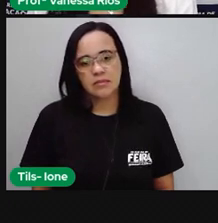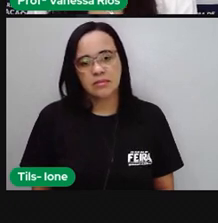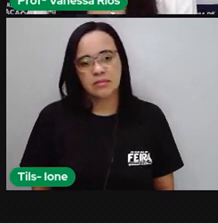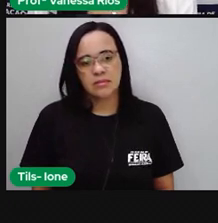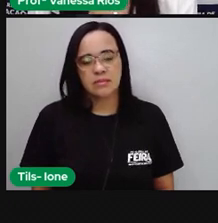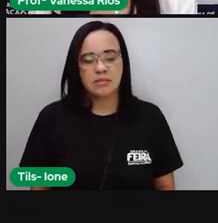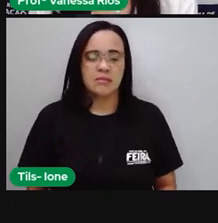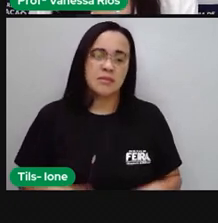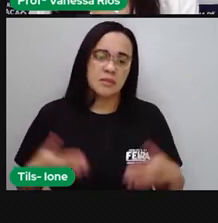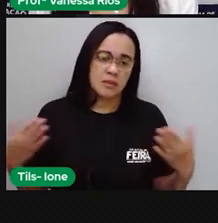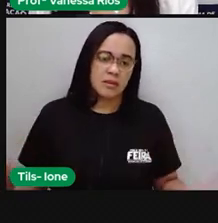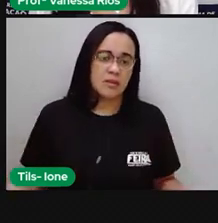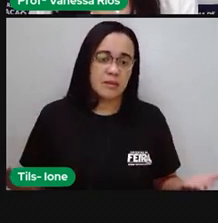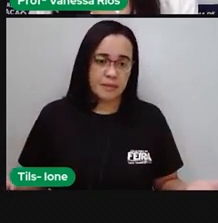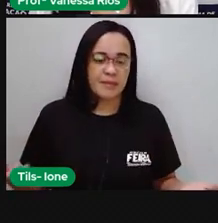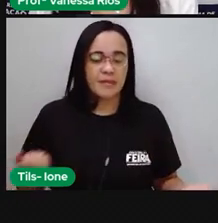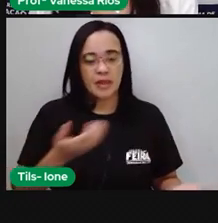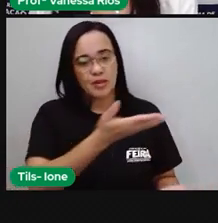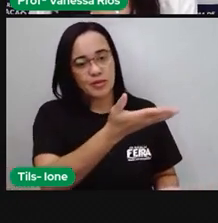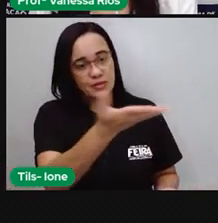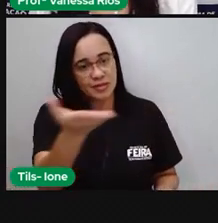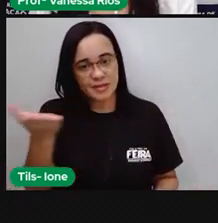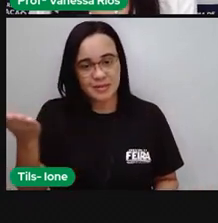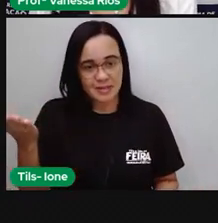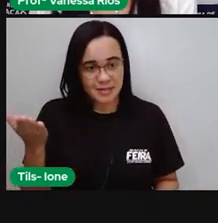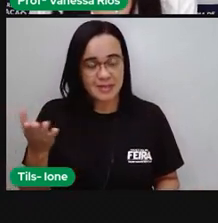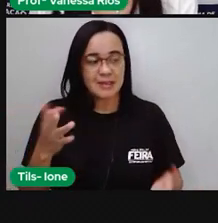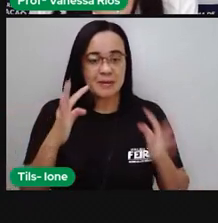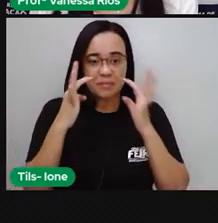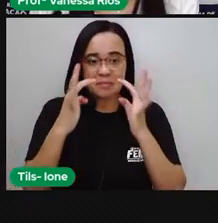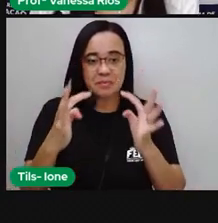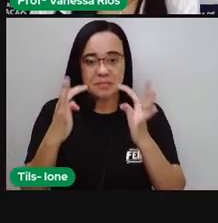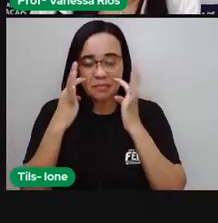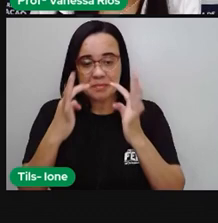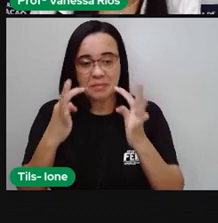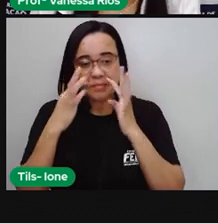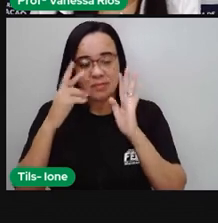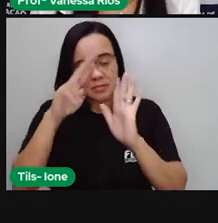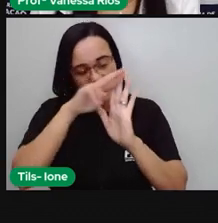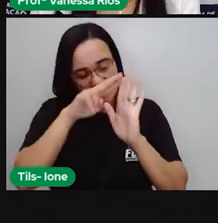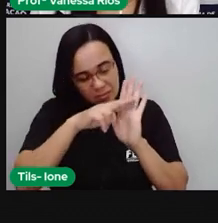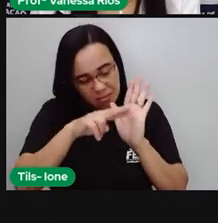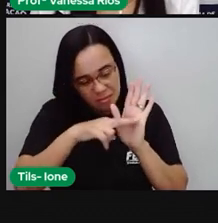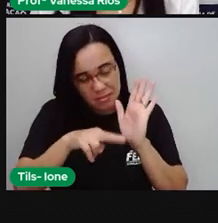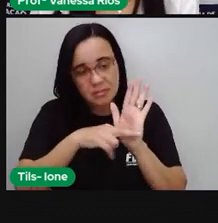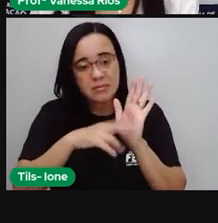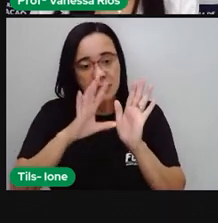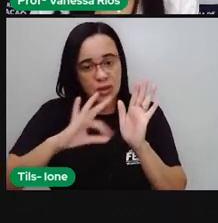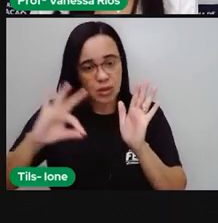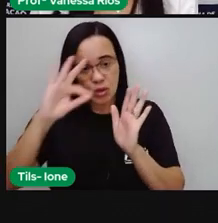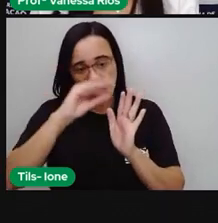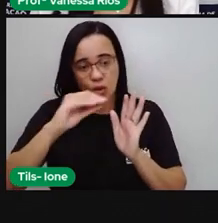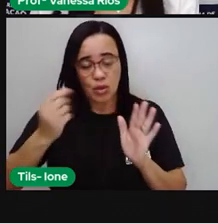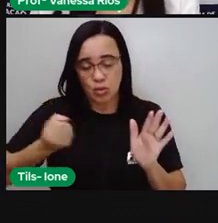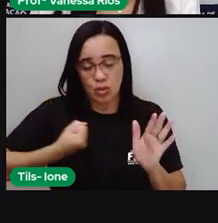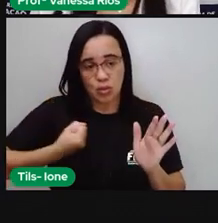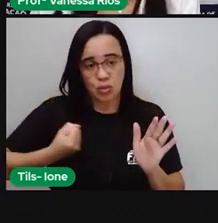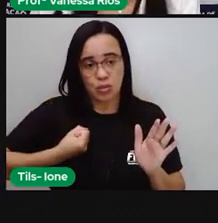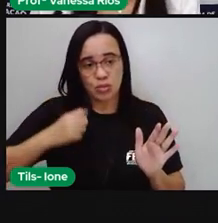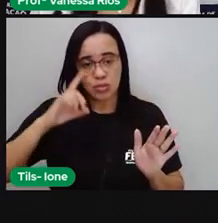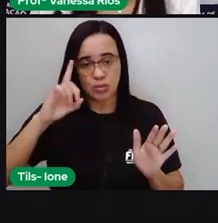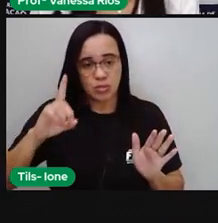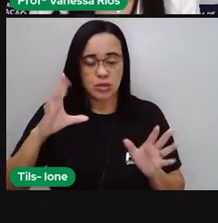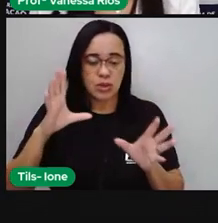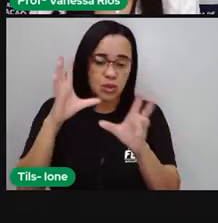E aí agora, ó, é com você, observe todas as regrinhas aí, não é dos números decinais, como é que eu